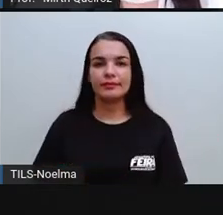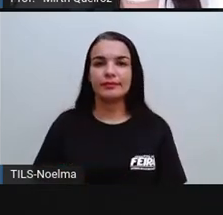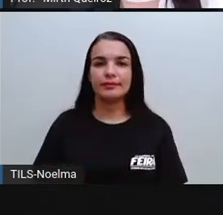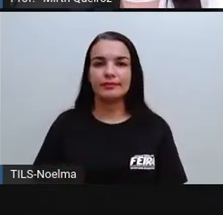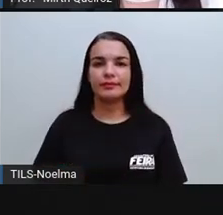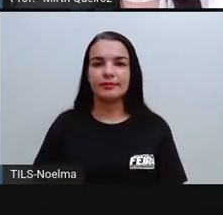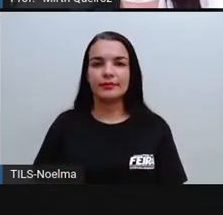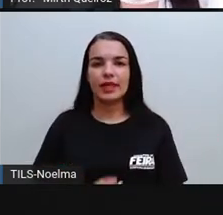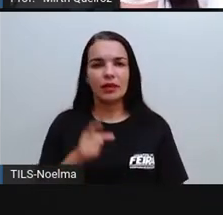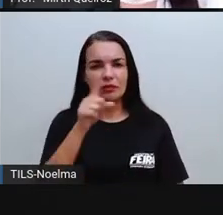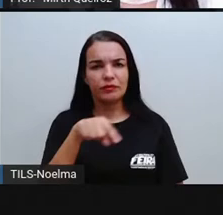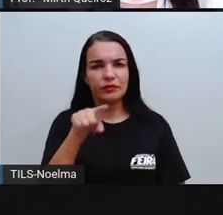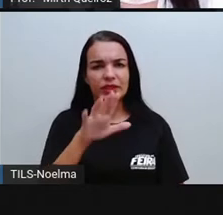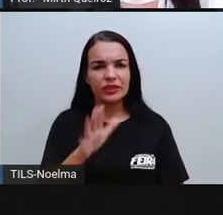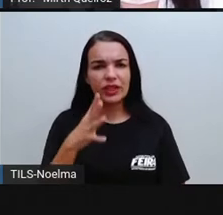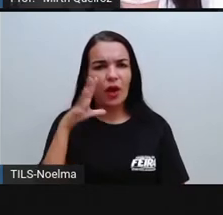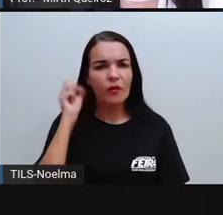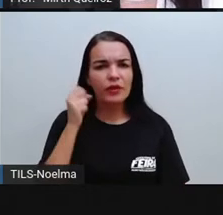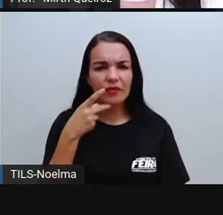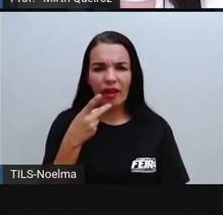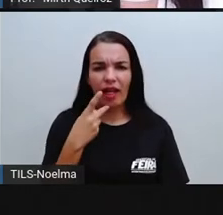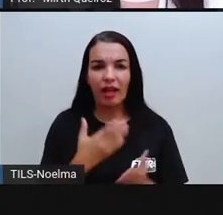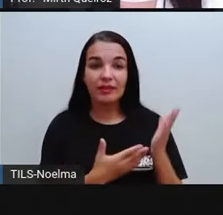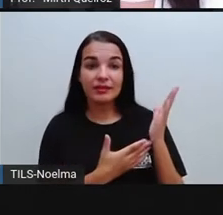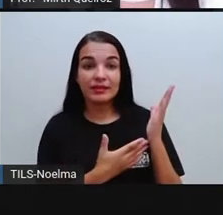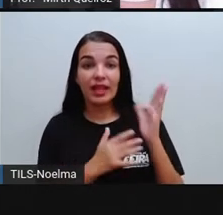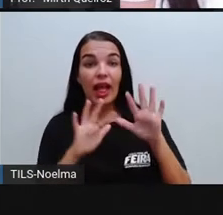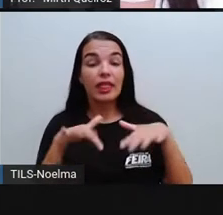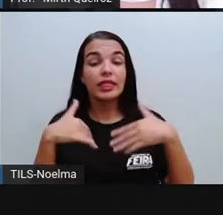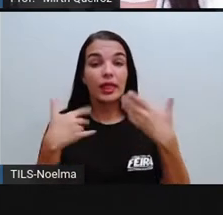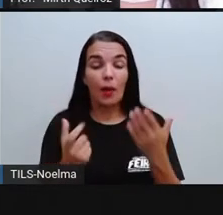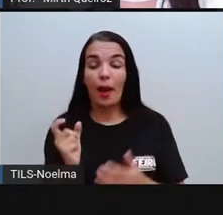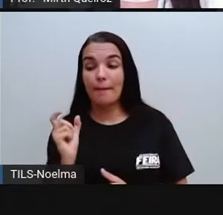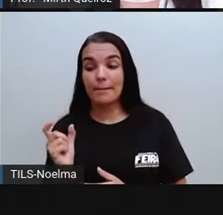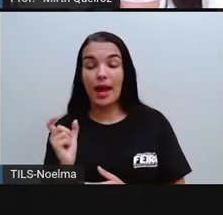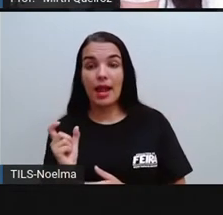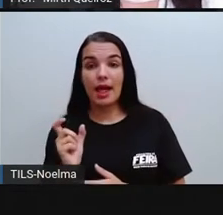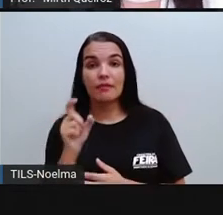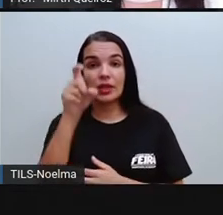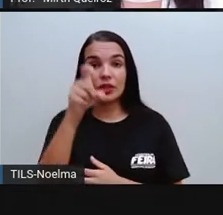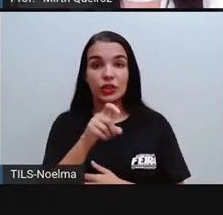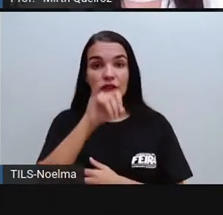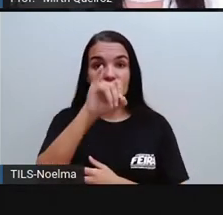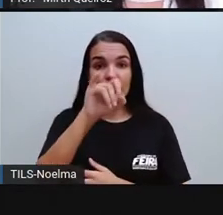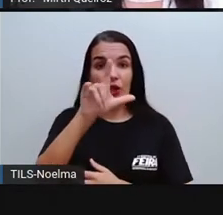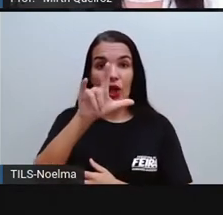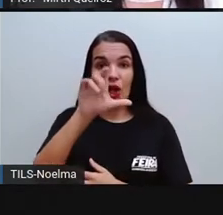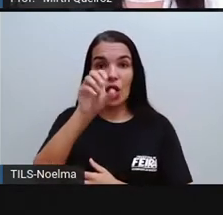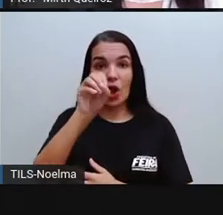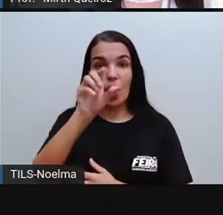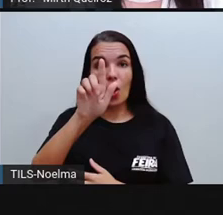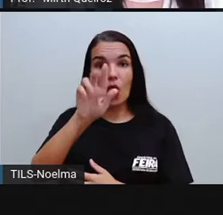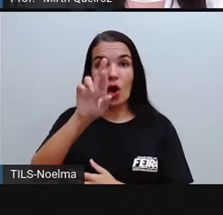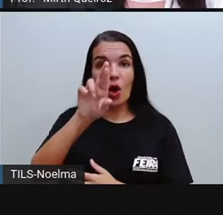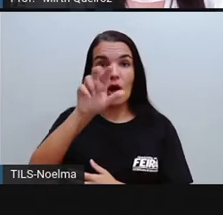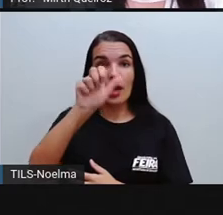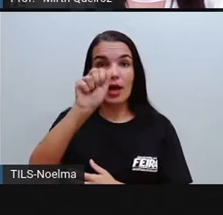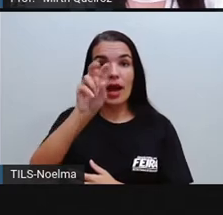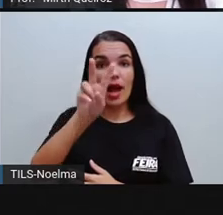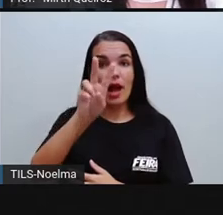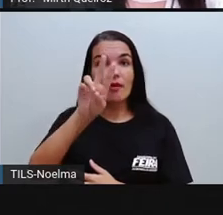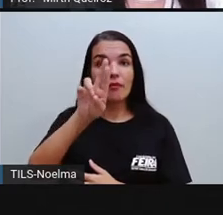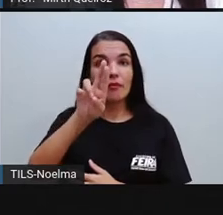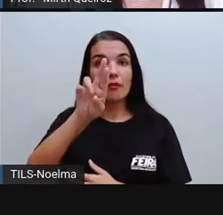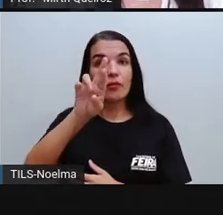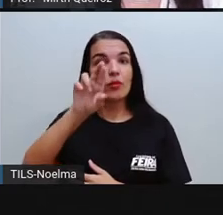Vocês já ouviram falar? A palavra xilogravura significa gravura em madeira. uma técnica que se